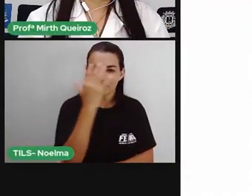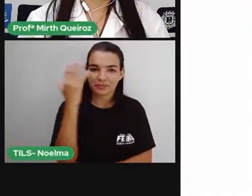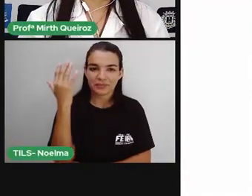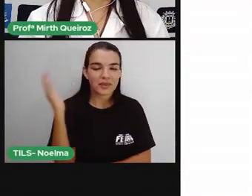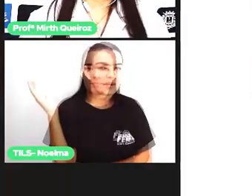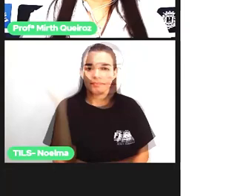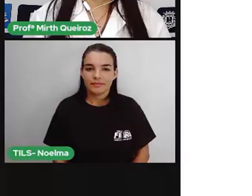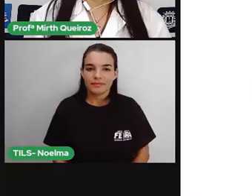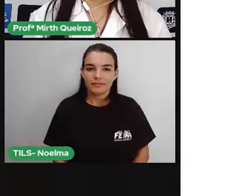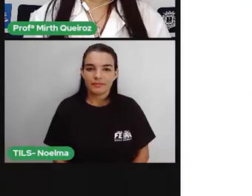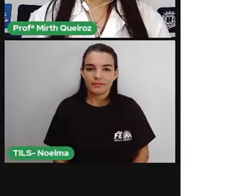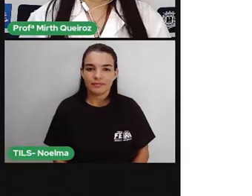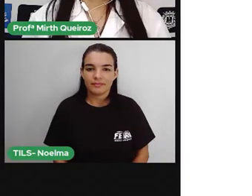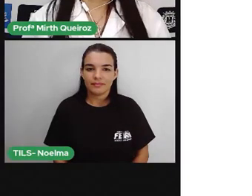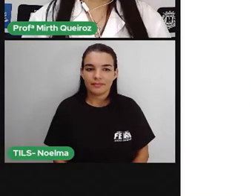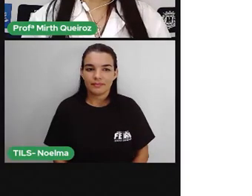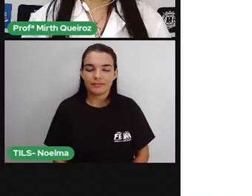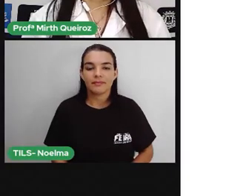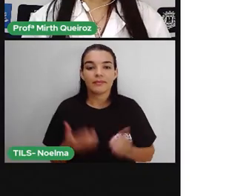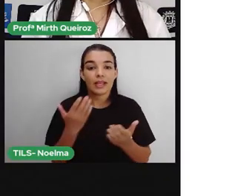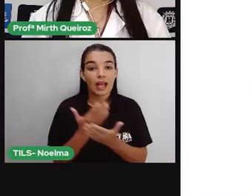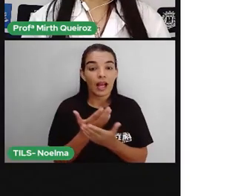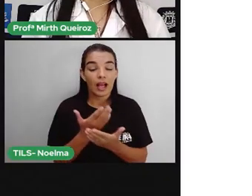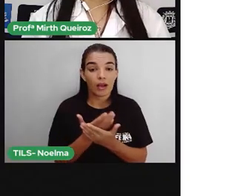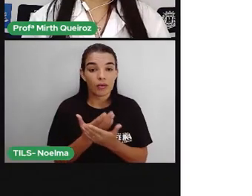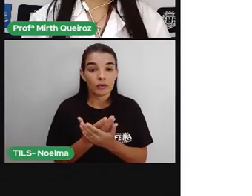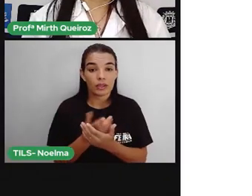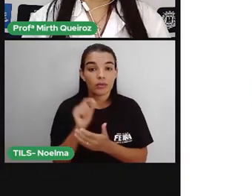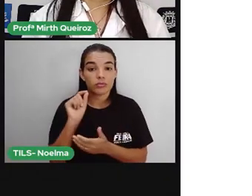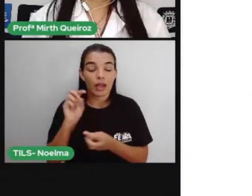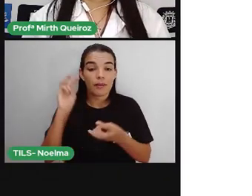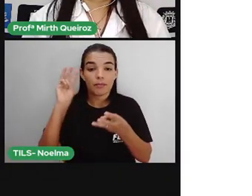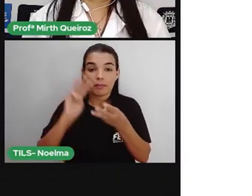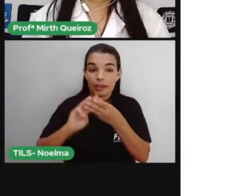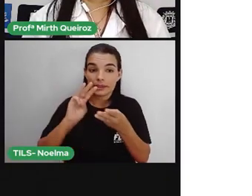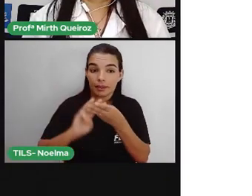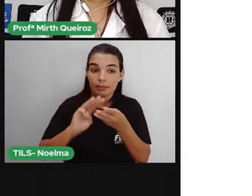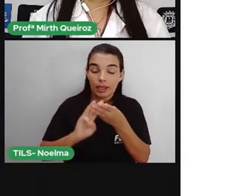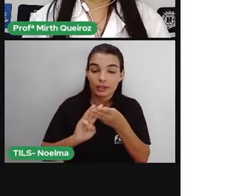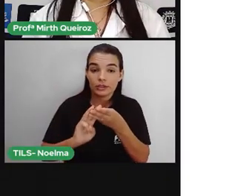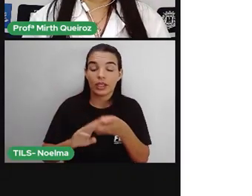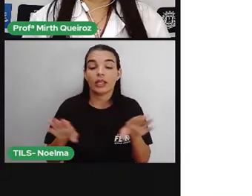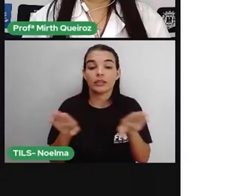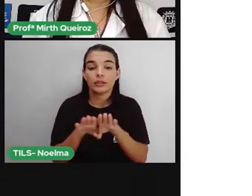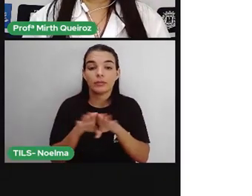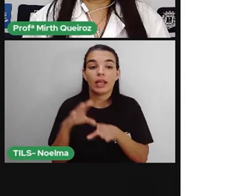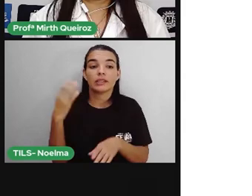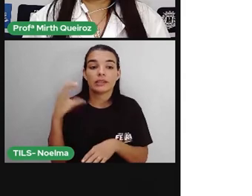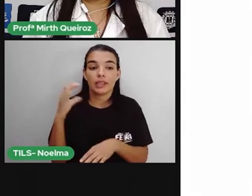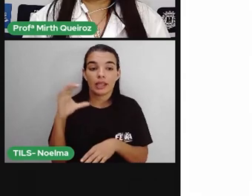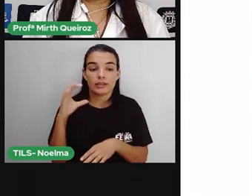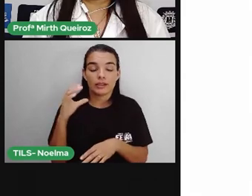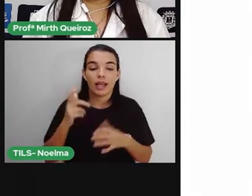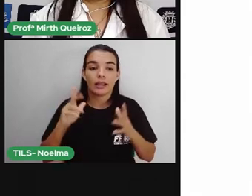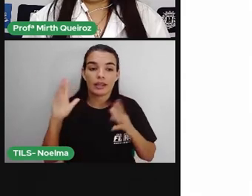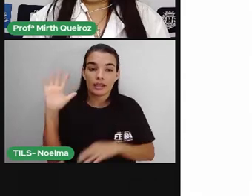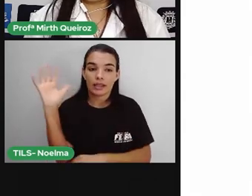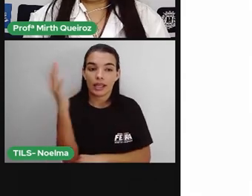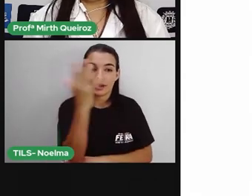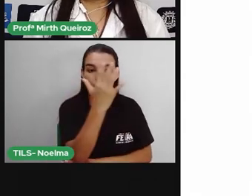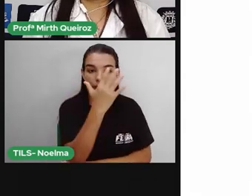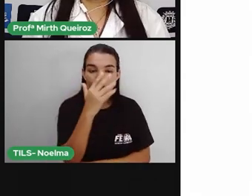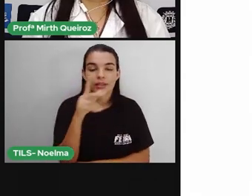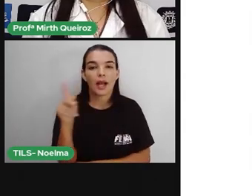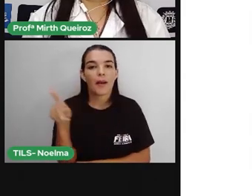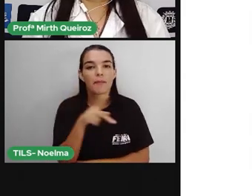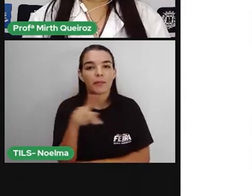Vamos lá. A aula será de Matemática e Ciências da Natureza. Eu sou a Pró, Mith Queiroz, certo?